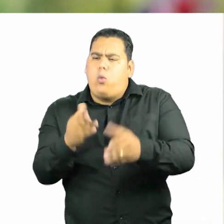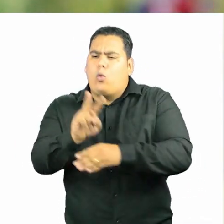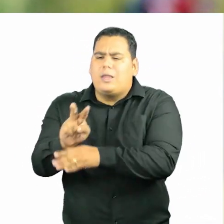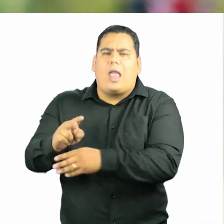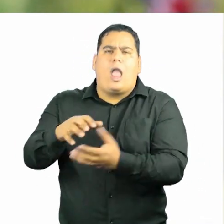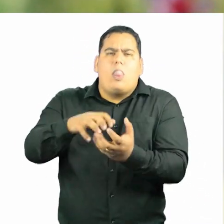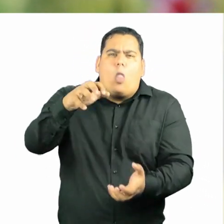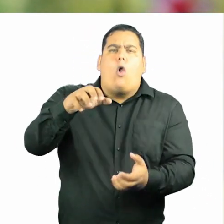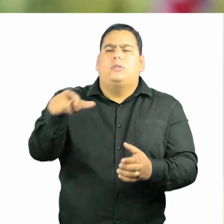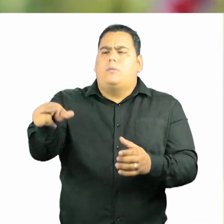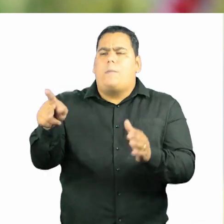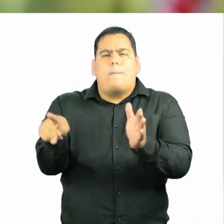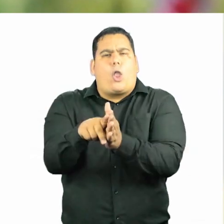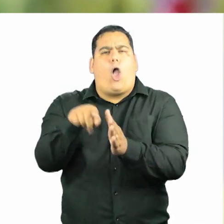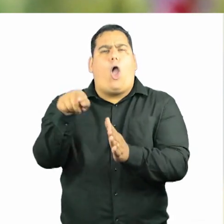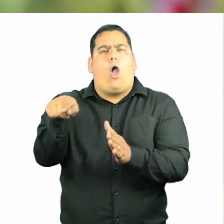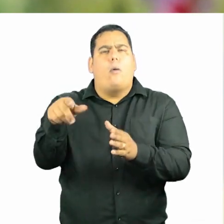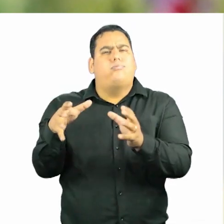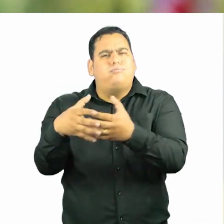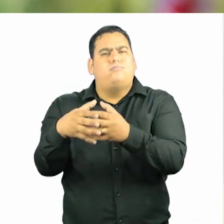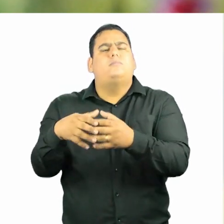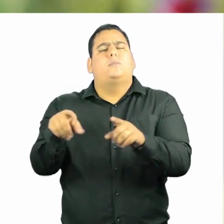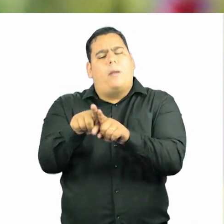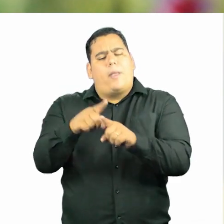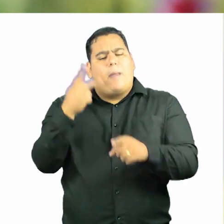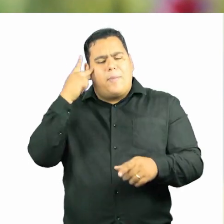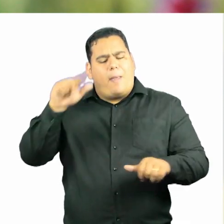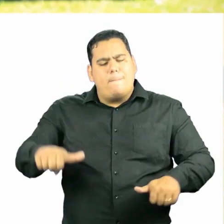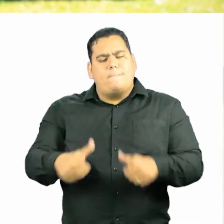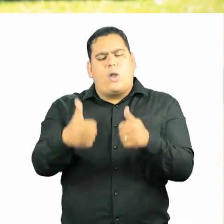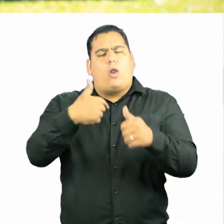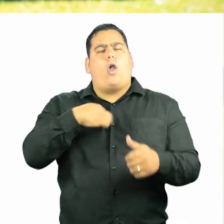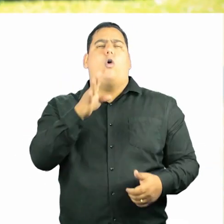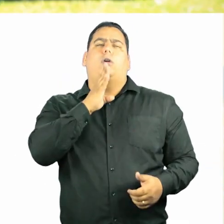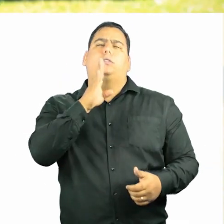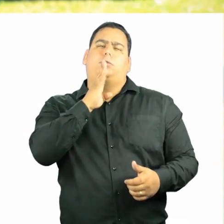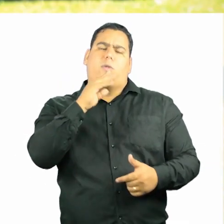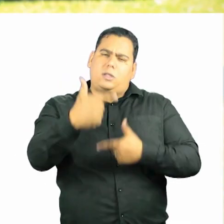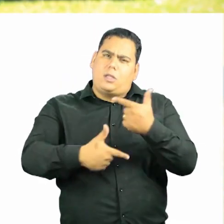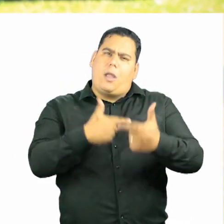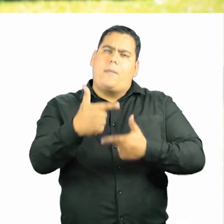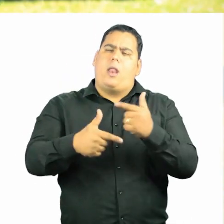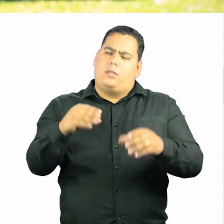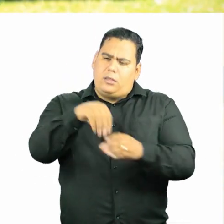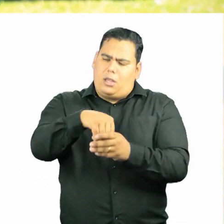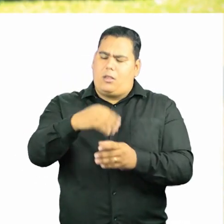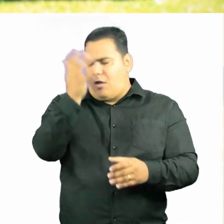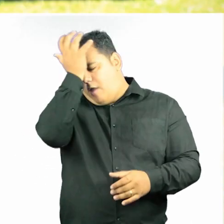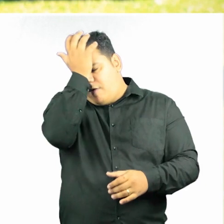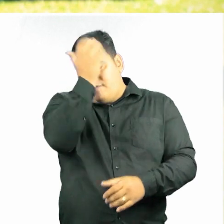também para me aperfeiçoar naquilo que eu conheci. Quanto ao meu trabalho na enfermagem,